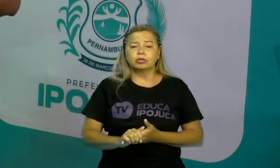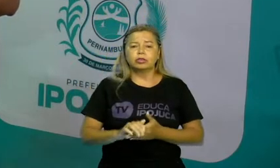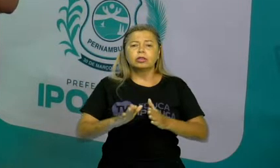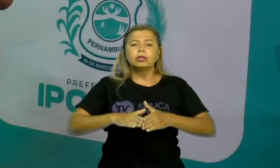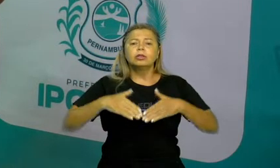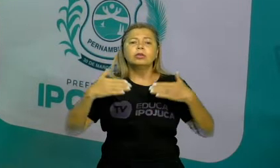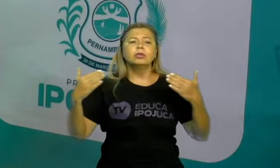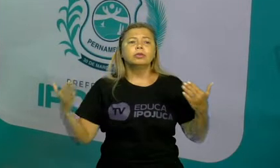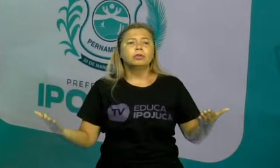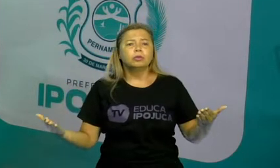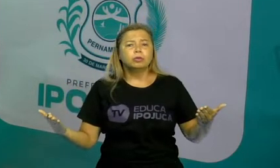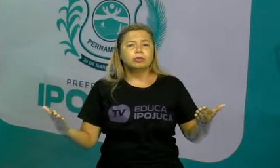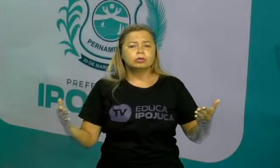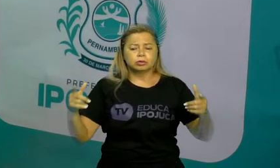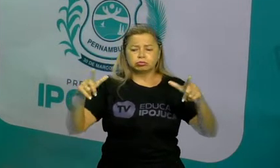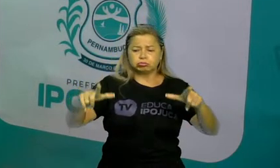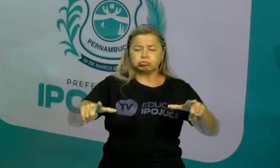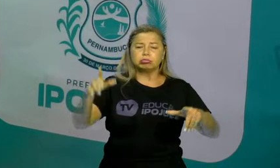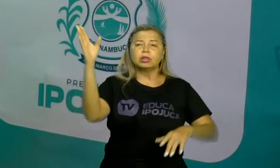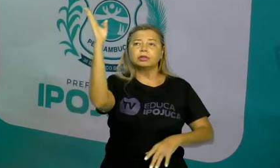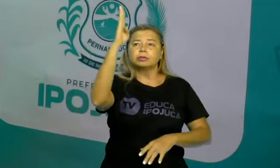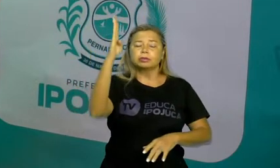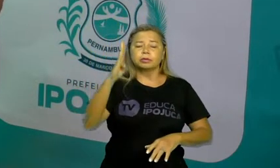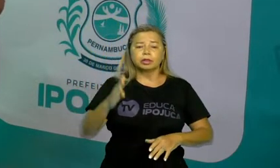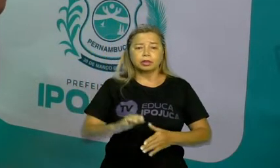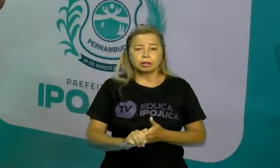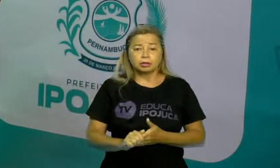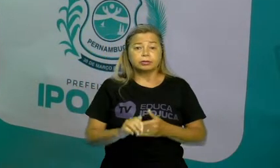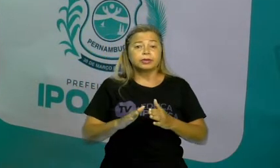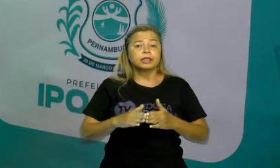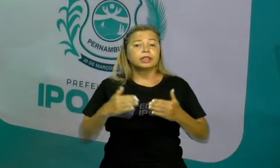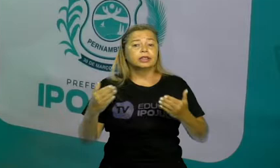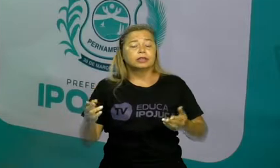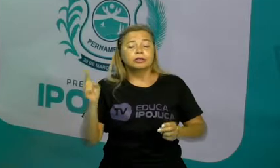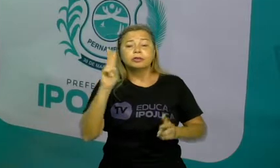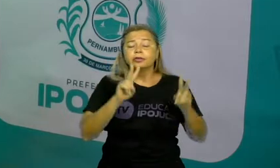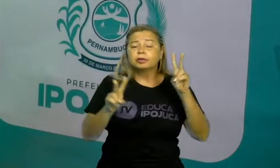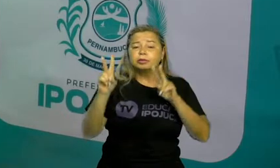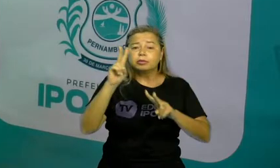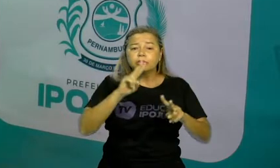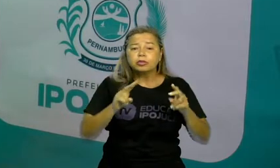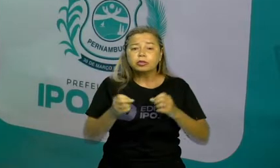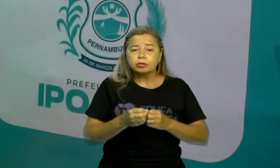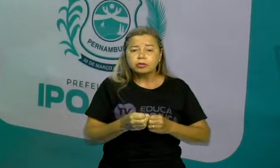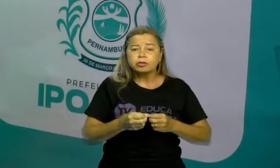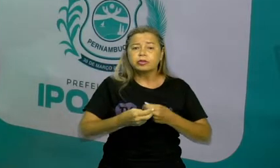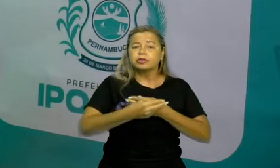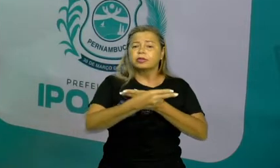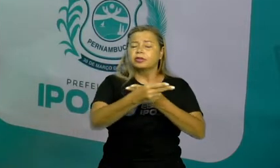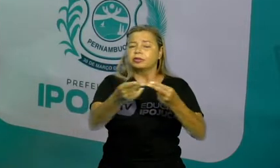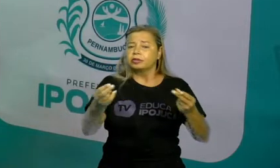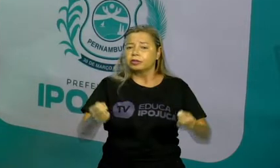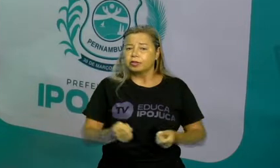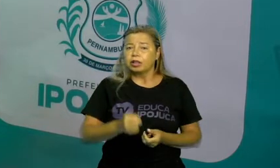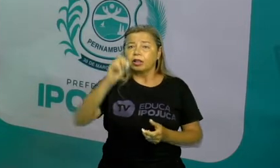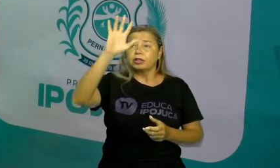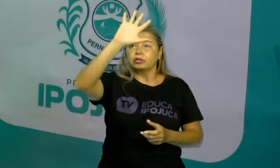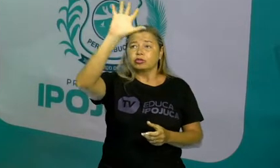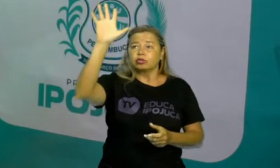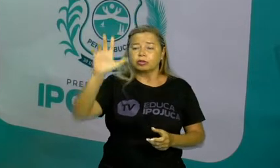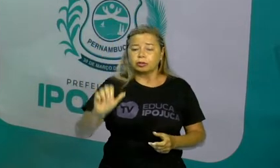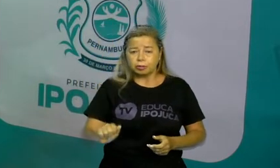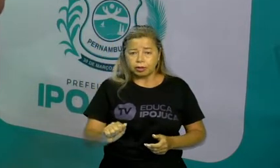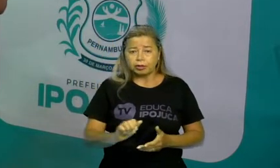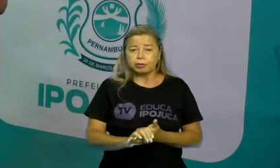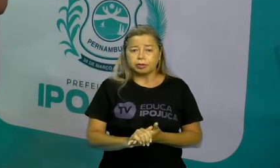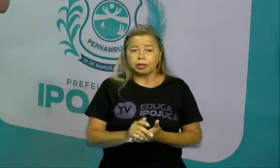Brasil? A gente vai ver agora uma sequência de mapas que vai mostrar a você onde o Brasil está localizado.